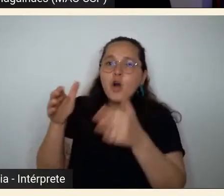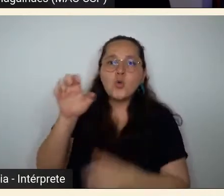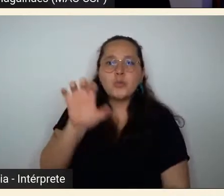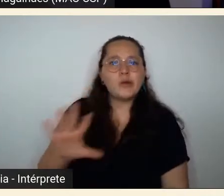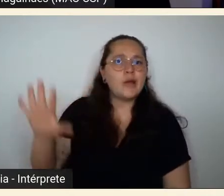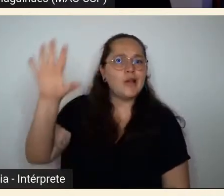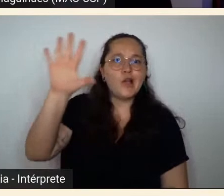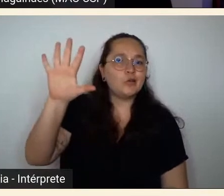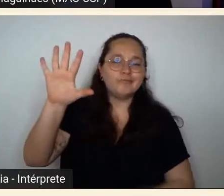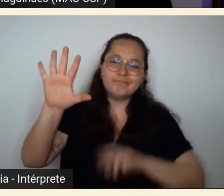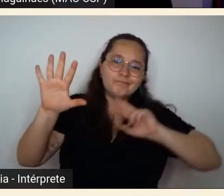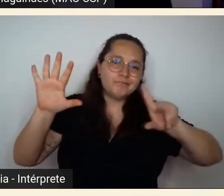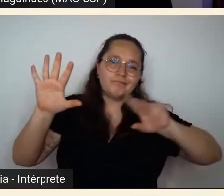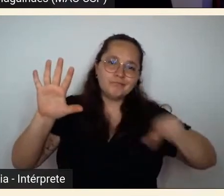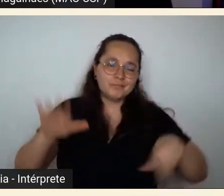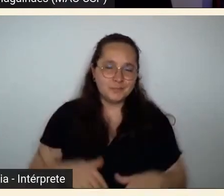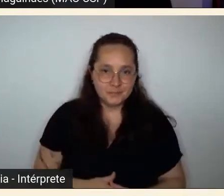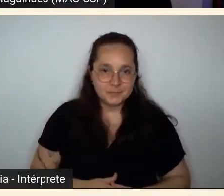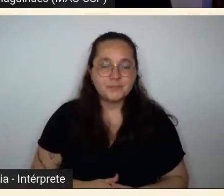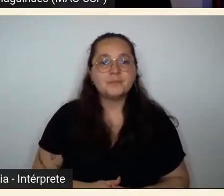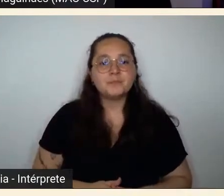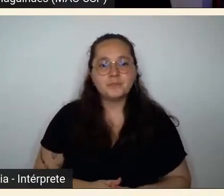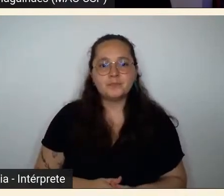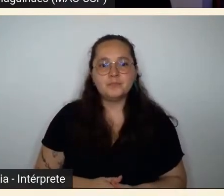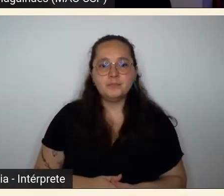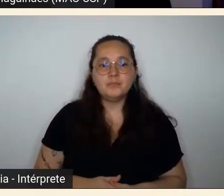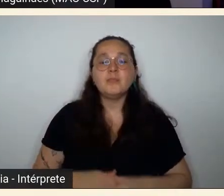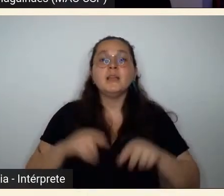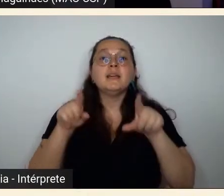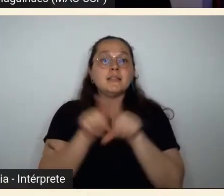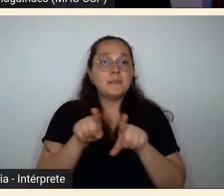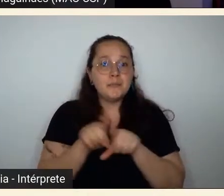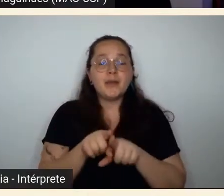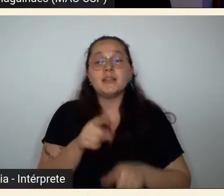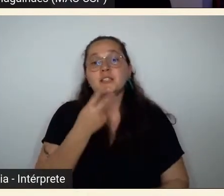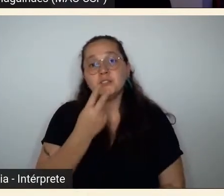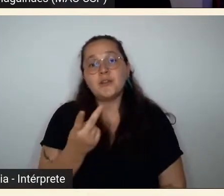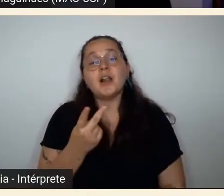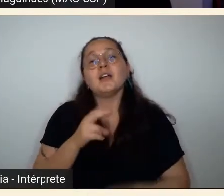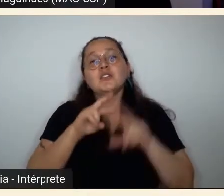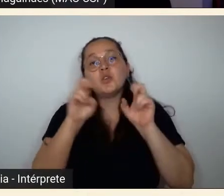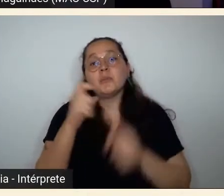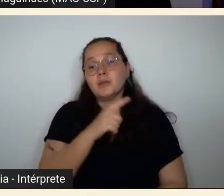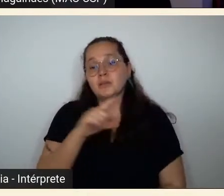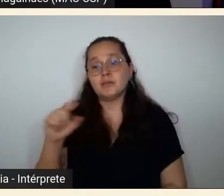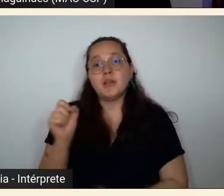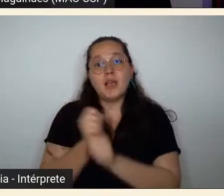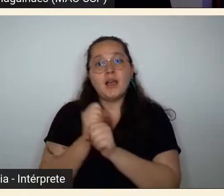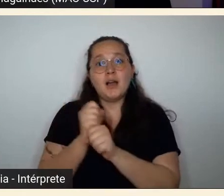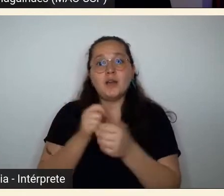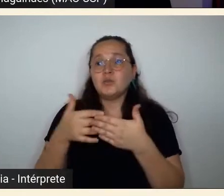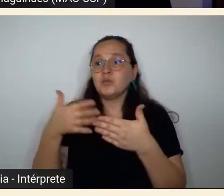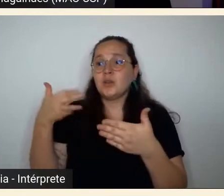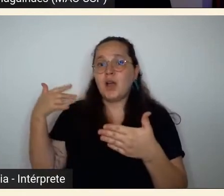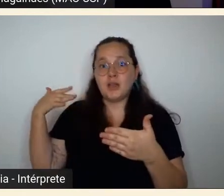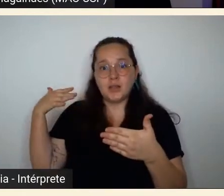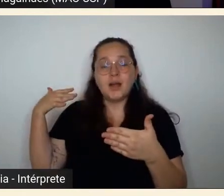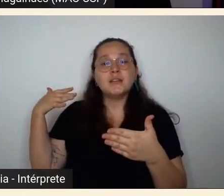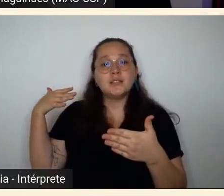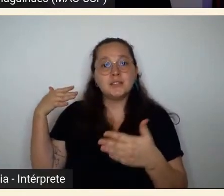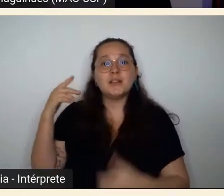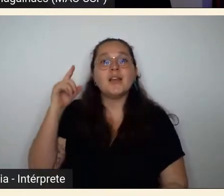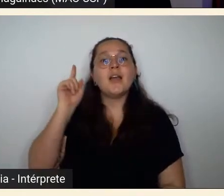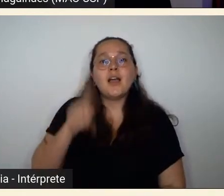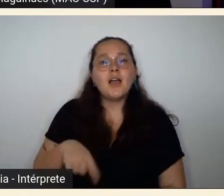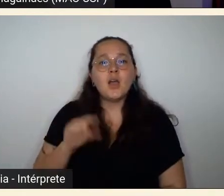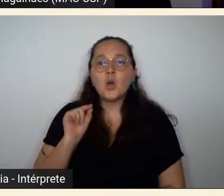Falamos de uma emancipação acontecida há 100 anos atrás, uma emancipação que hoje urge interrogar,